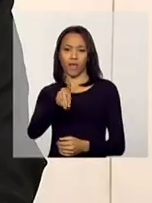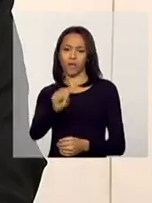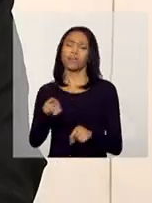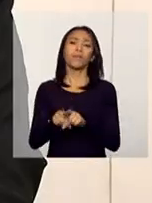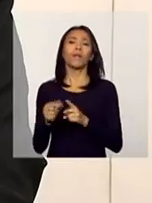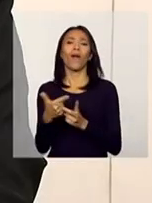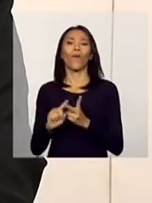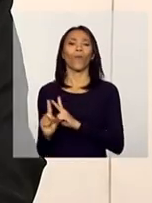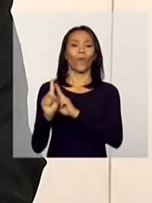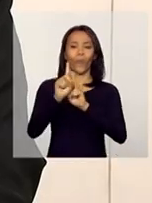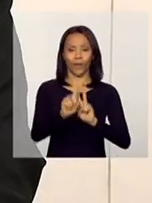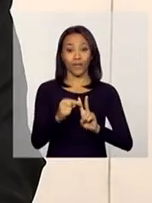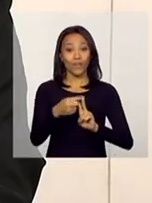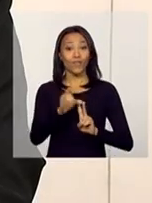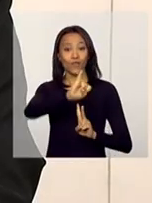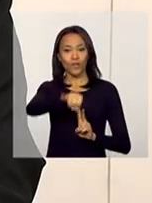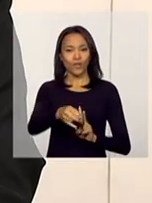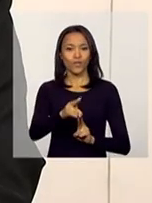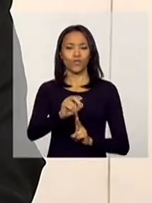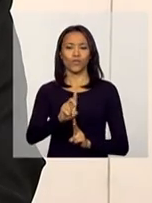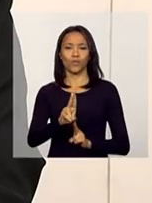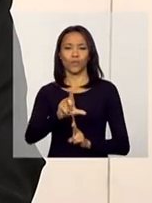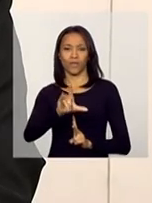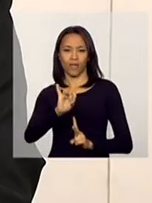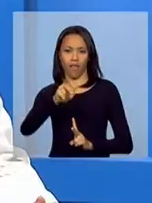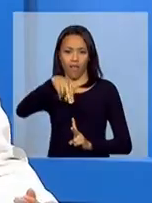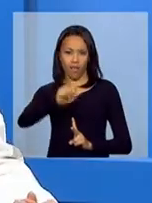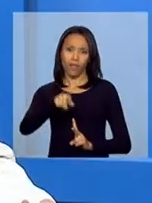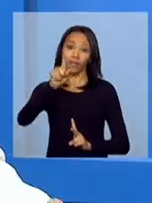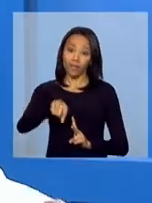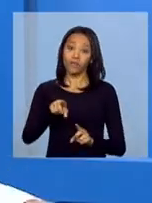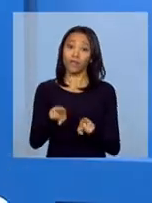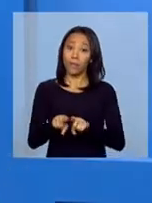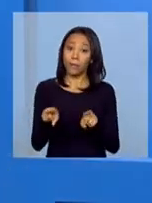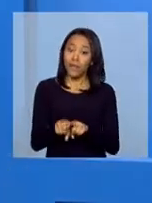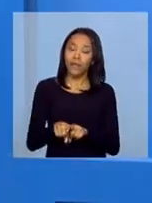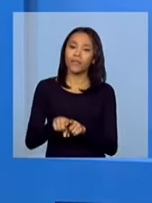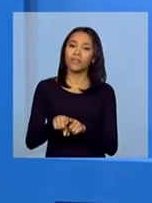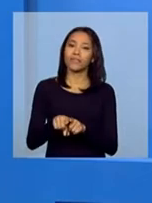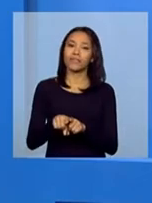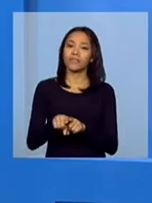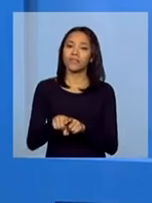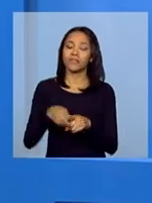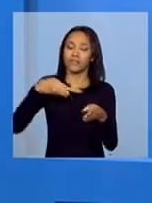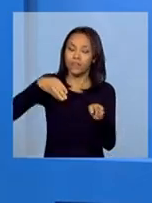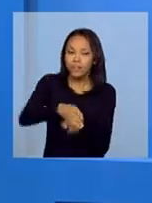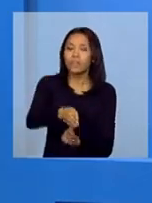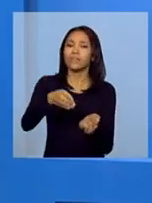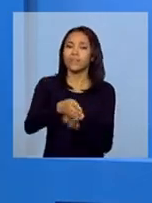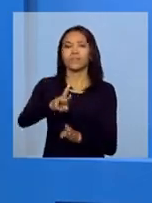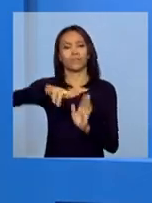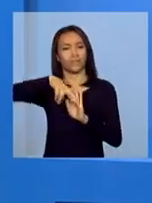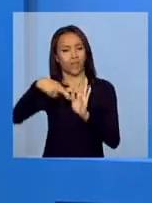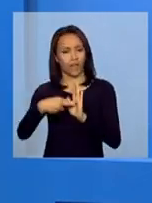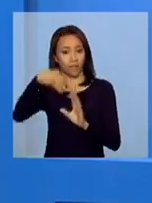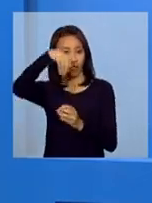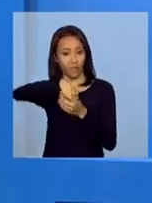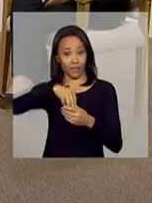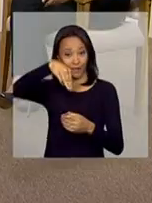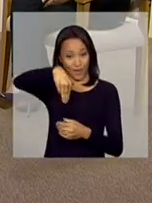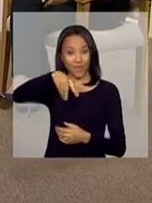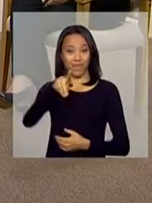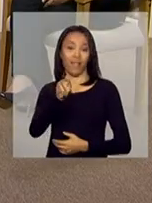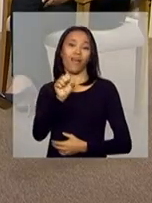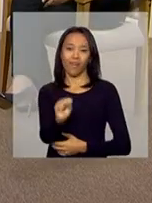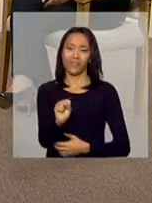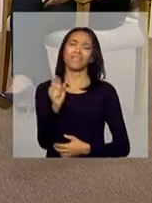Piccoliagatti, assessora técnica do Departamento de Condicionalidades do MDS. Hoje eu estou enroscando,